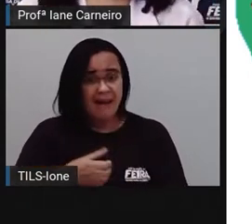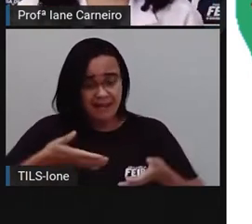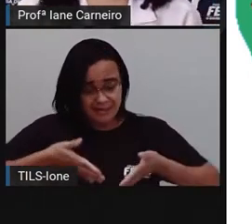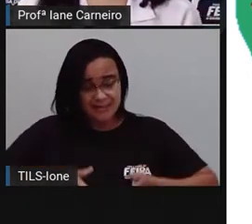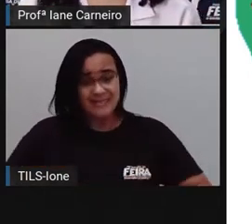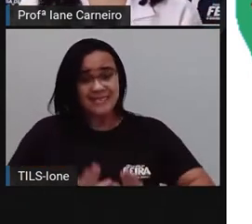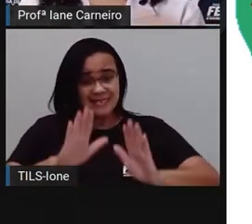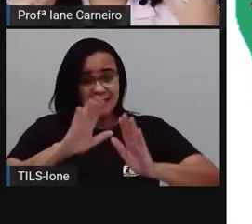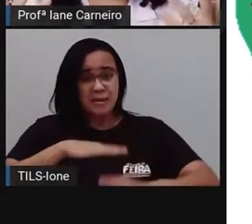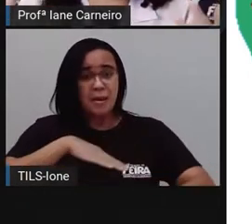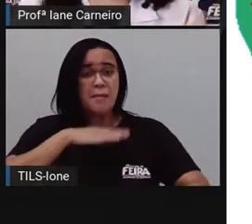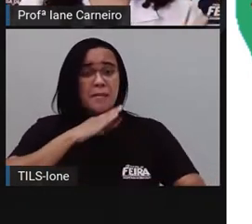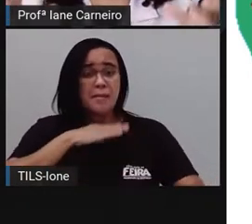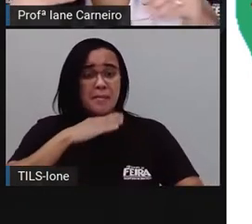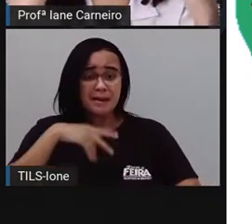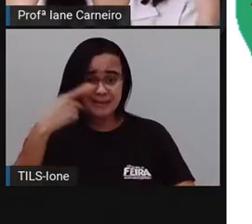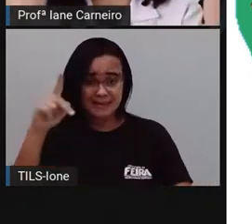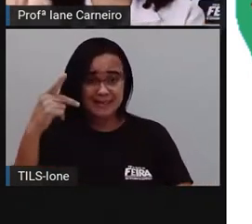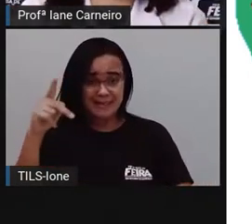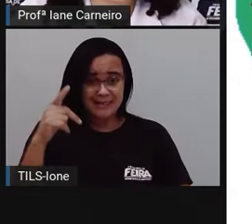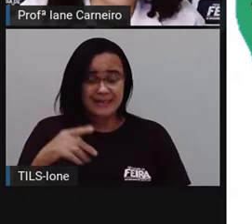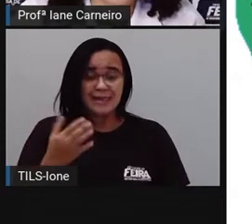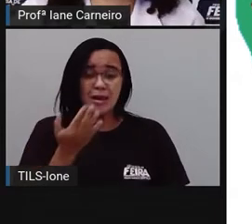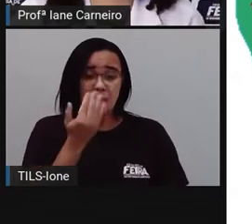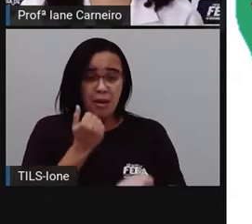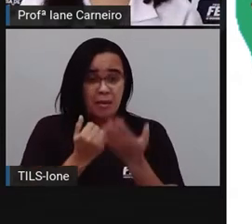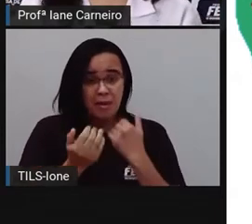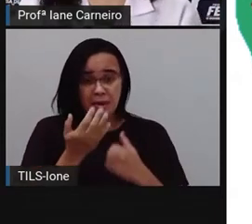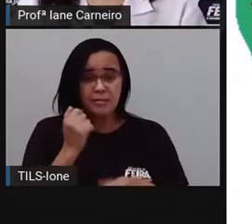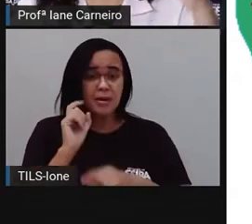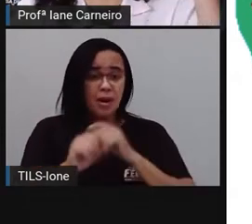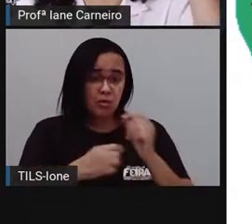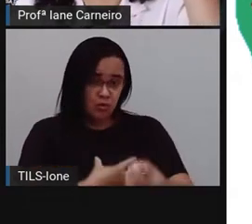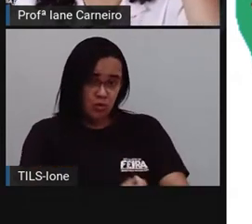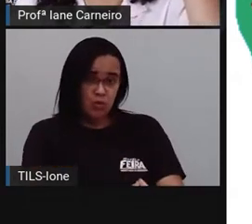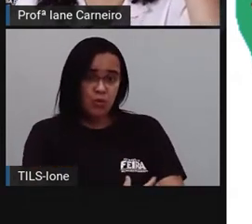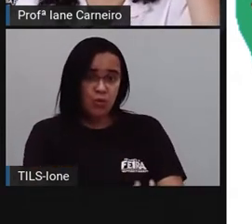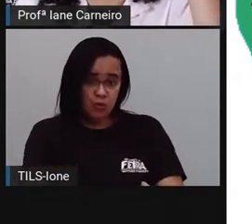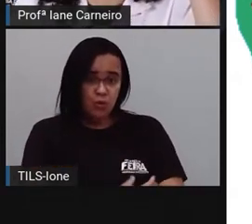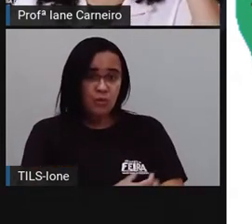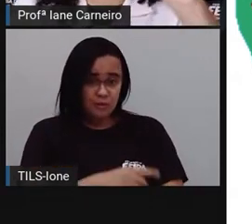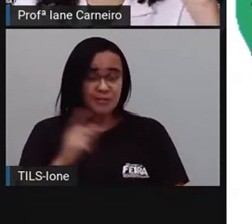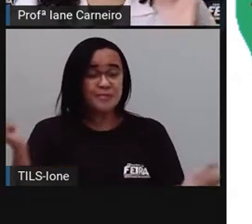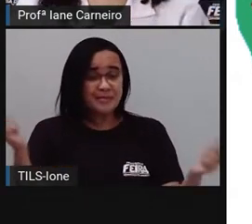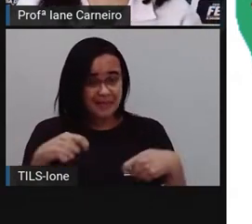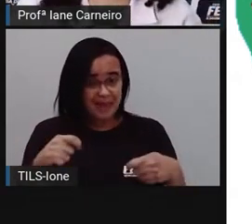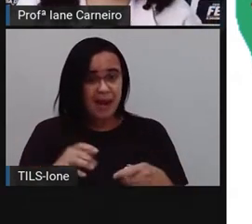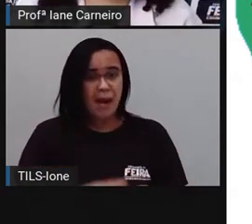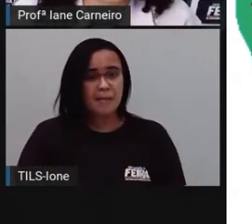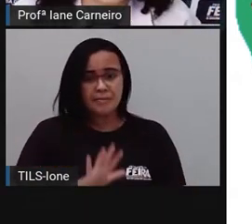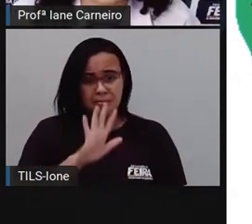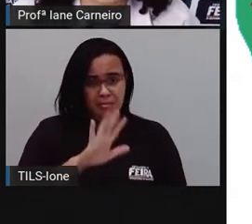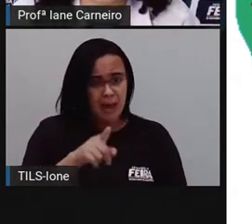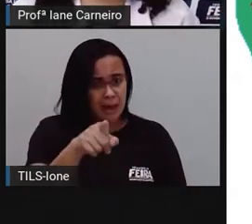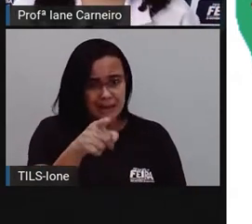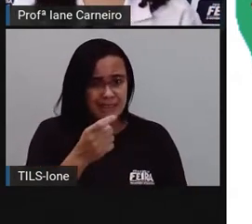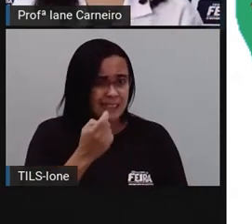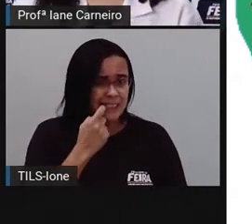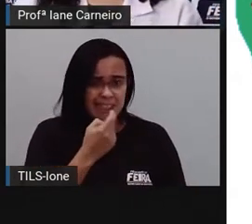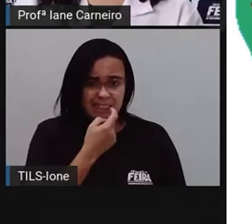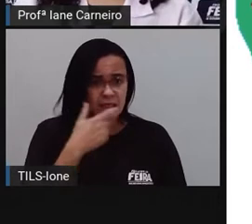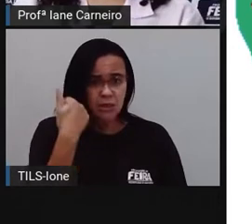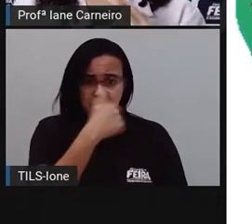Assim, ele nasce, logo ele se alimenta da mamãezinha. Olha só. Mas ele não tem dentes, né?